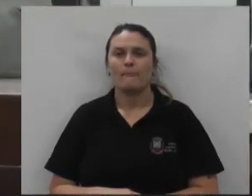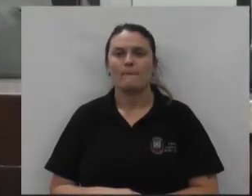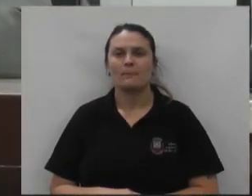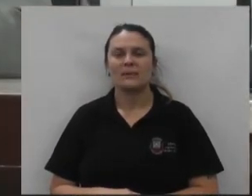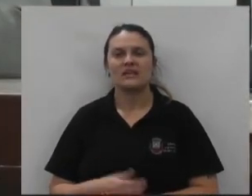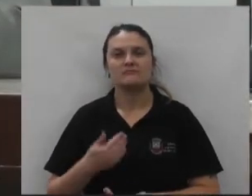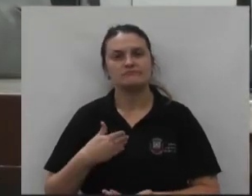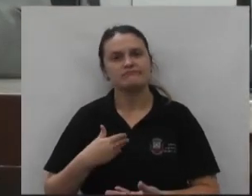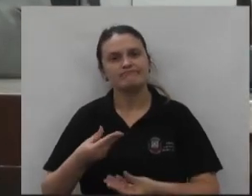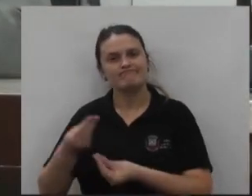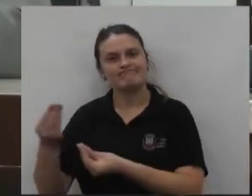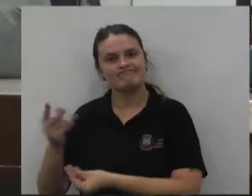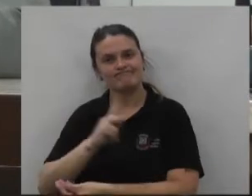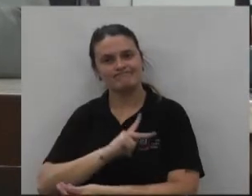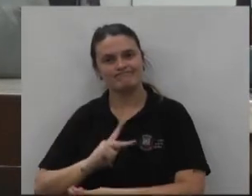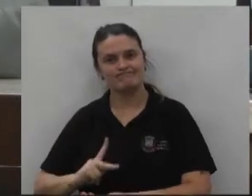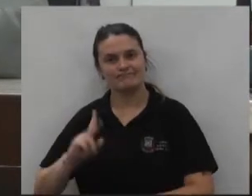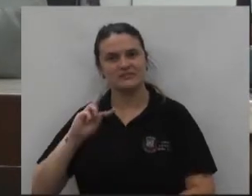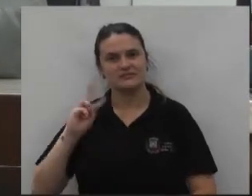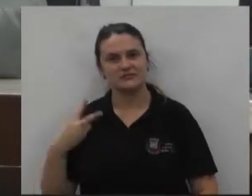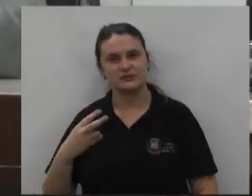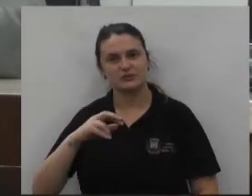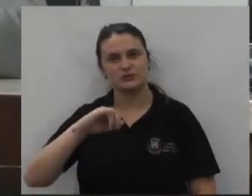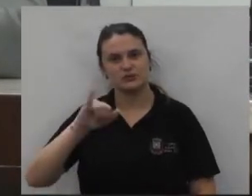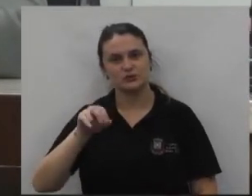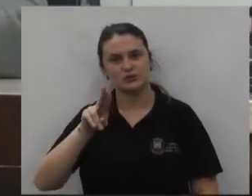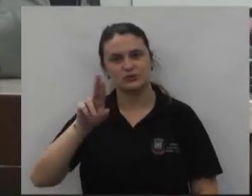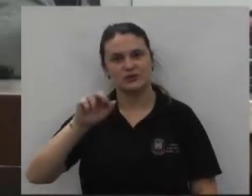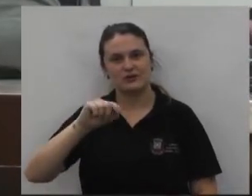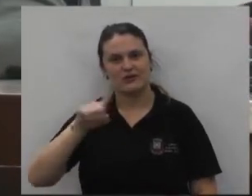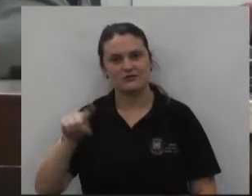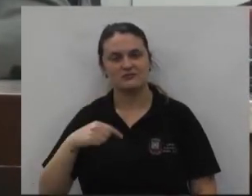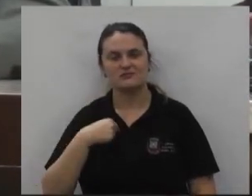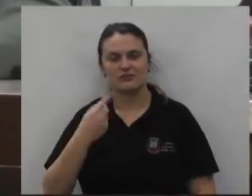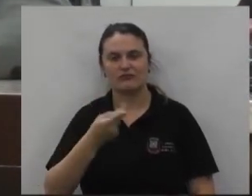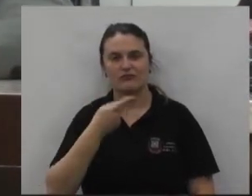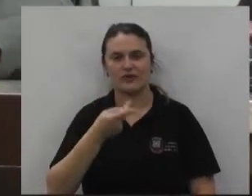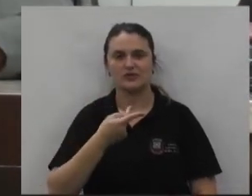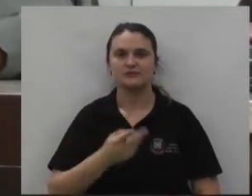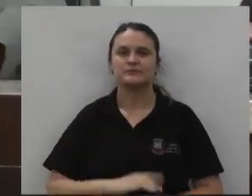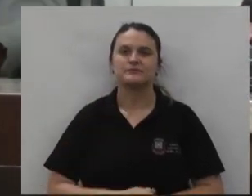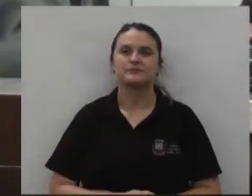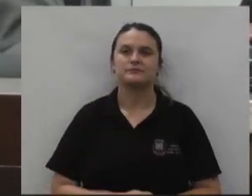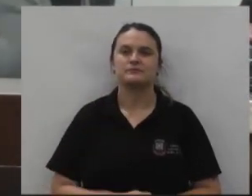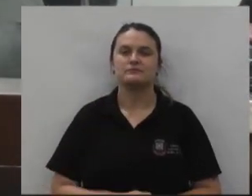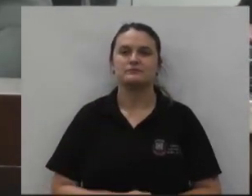passo mais uma vez a presidência para o vereador Juarez para fazer o uso da palavra